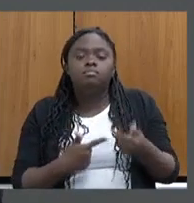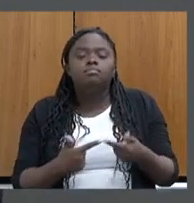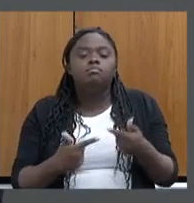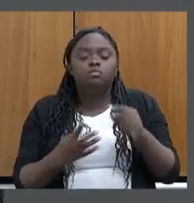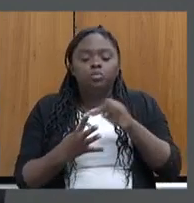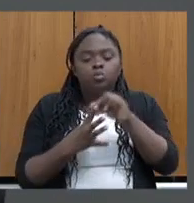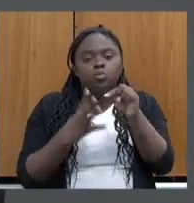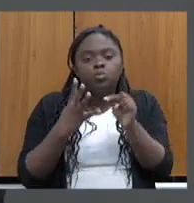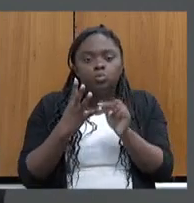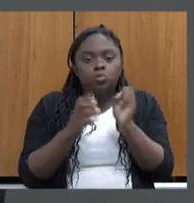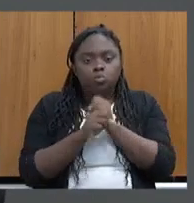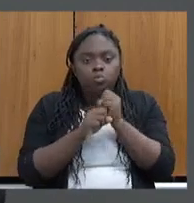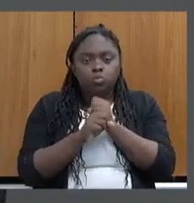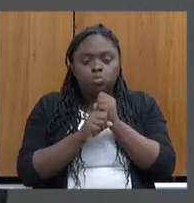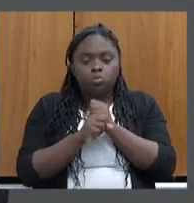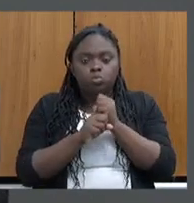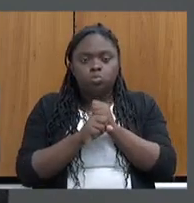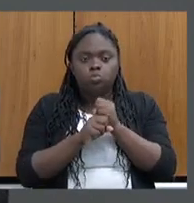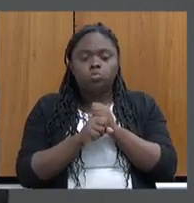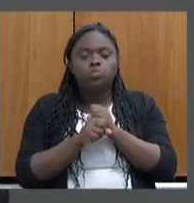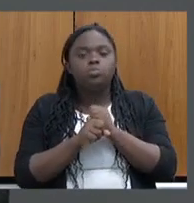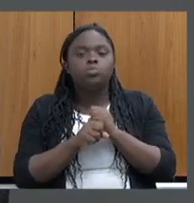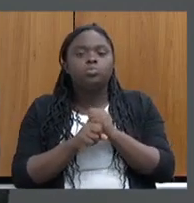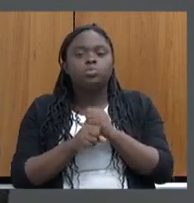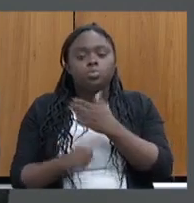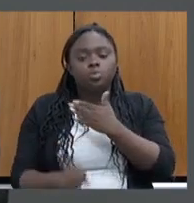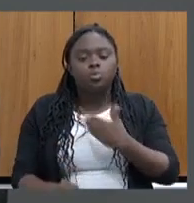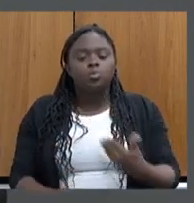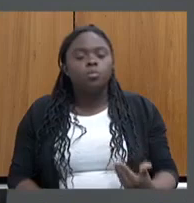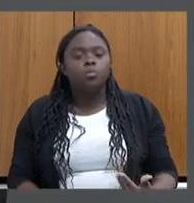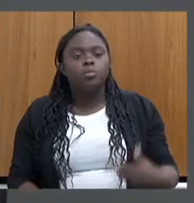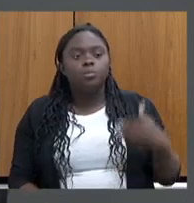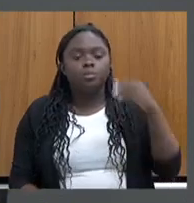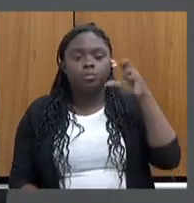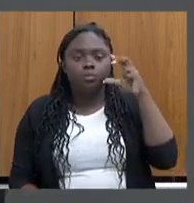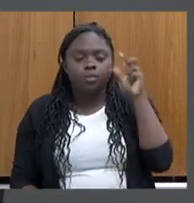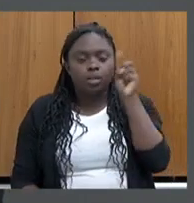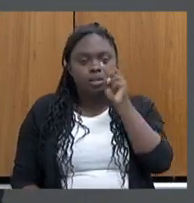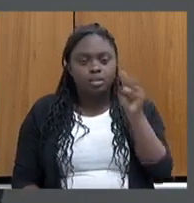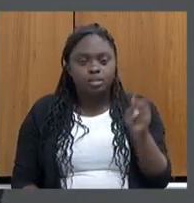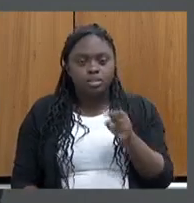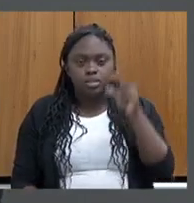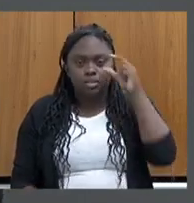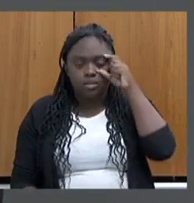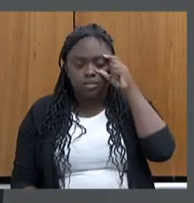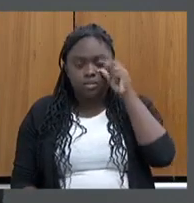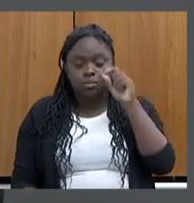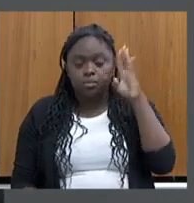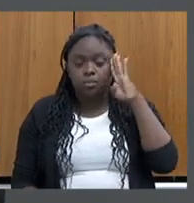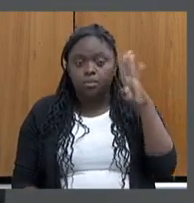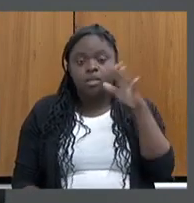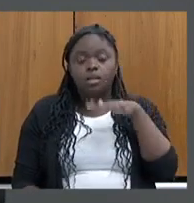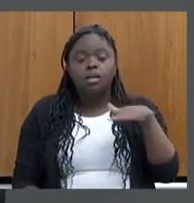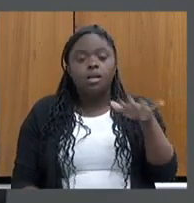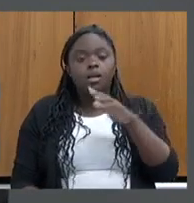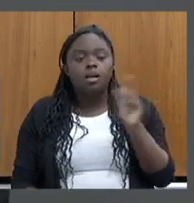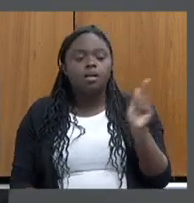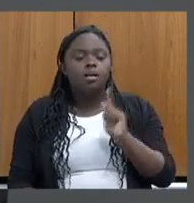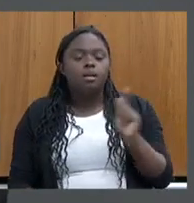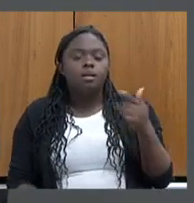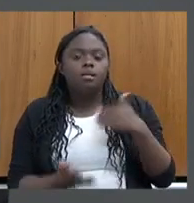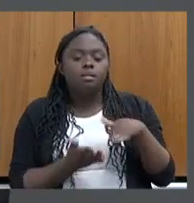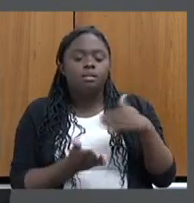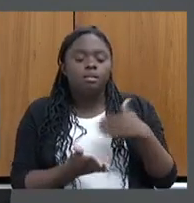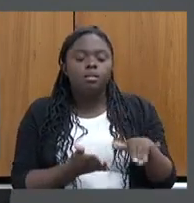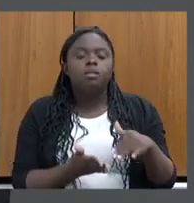quatro anos, precisamente do governo Zema, e especialmente na sua gestão frente à Secretaria de Estado e